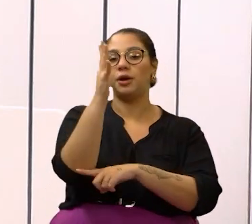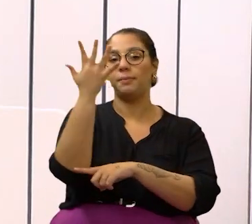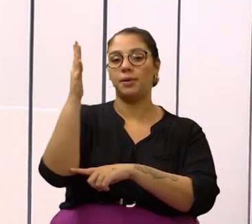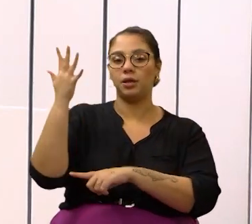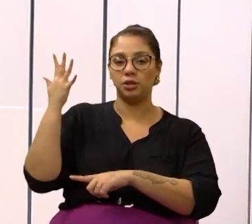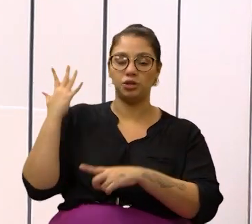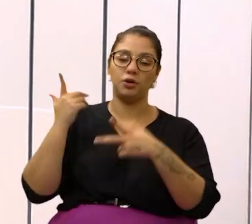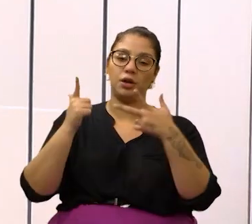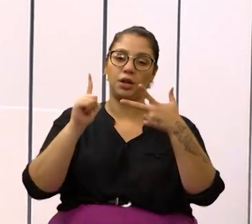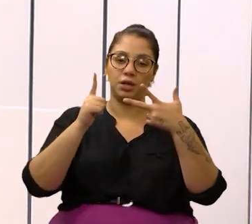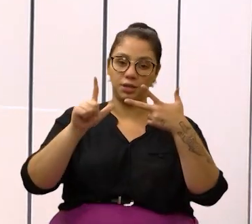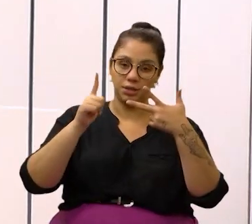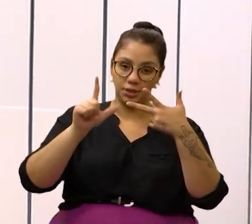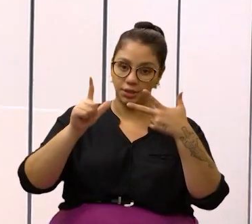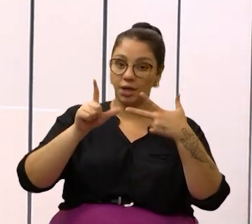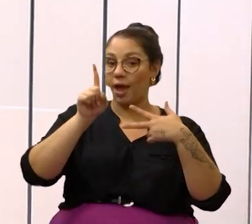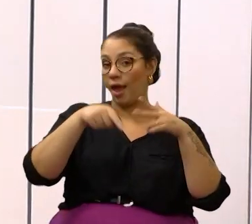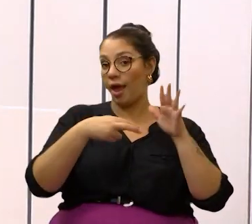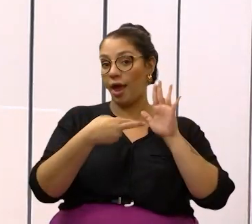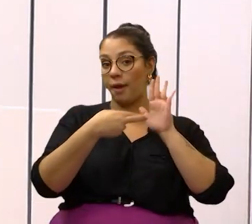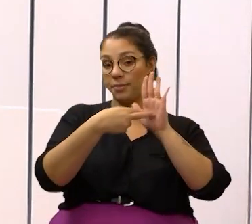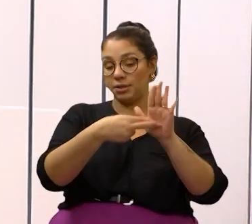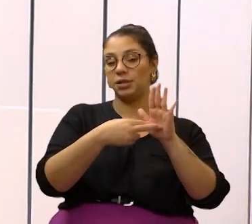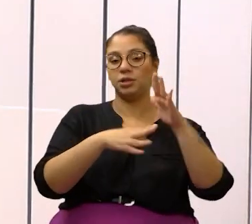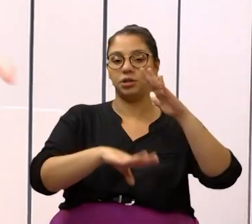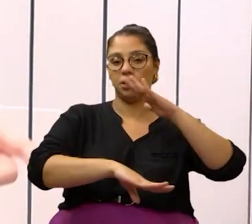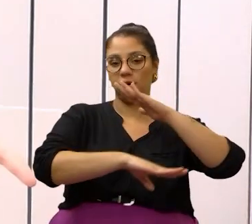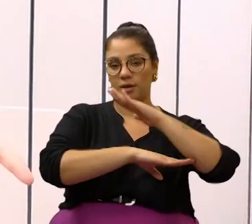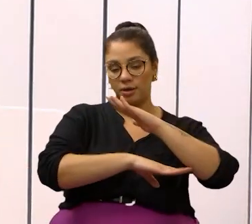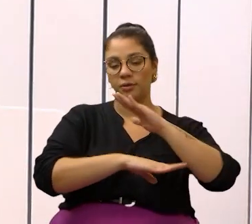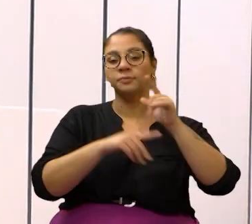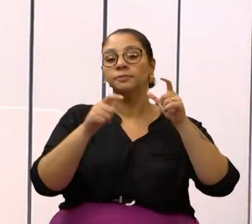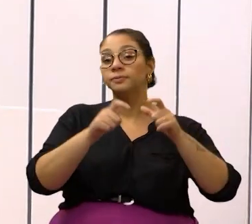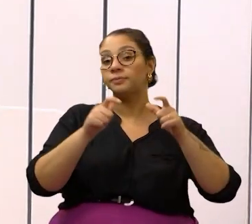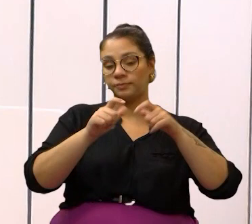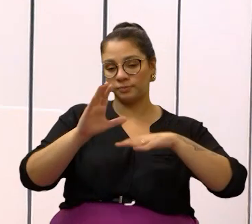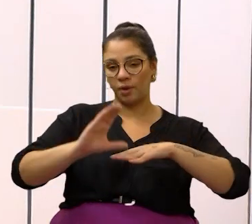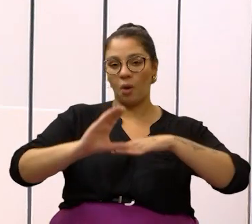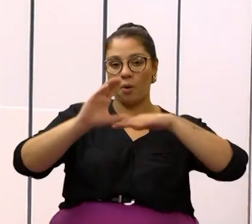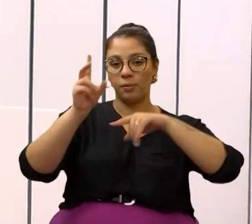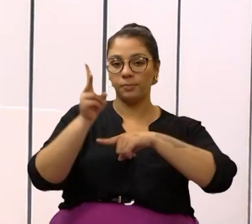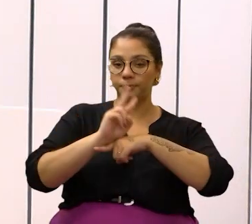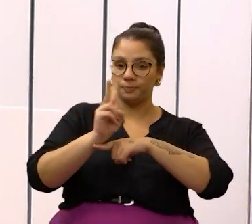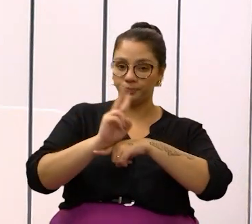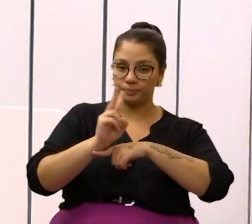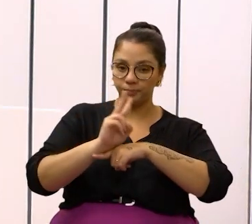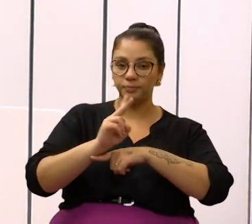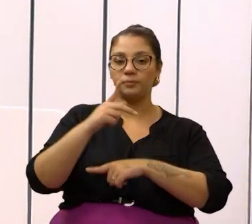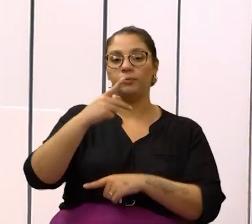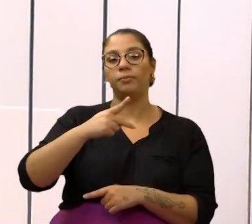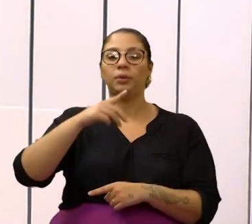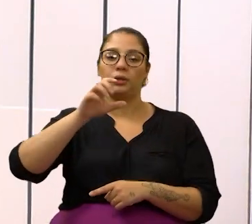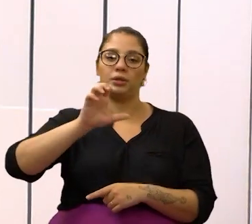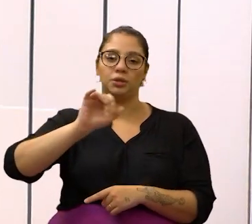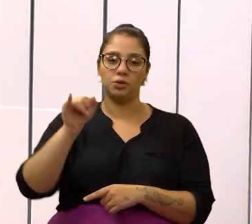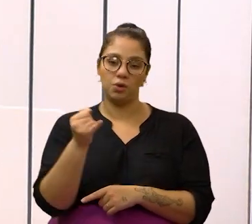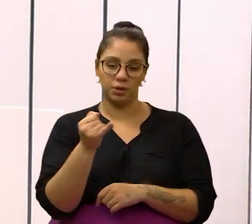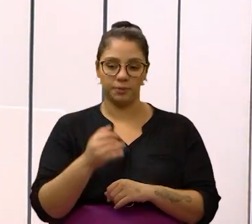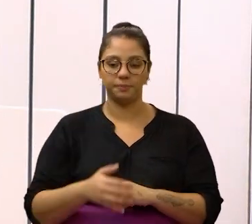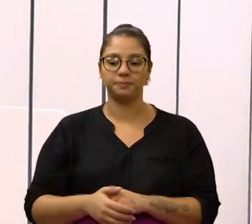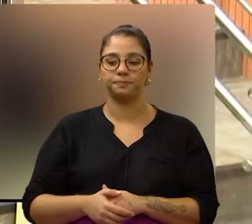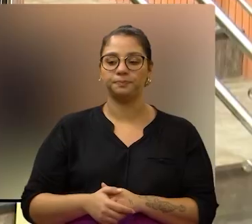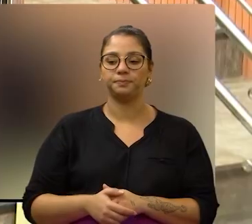Ambientalista do Legislativo, é o representante da Câmara no Conselho Fiscal do Consórcio PCJ.